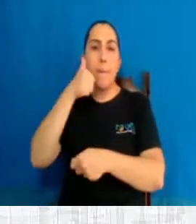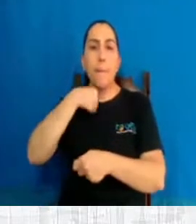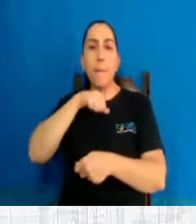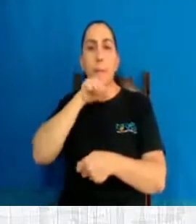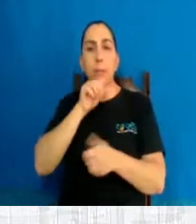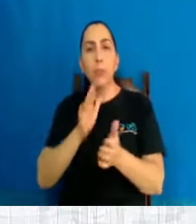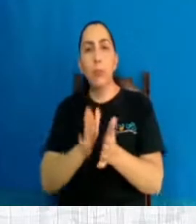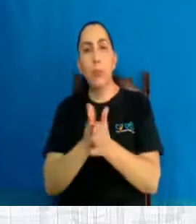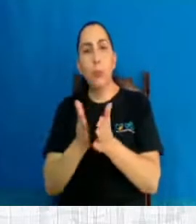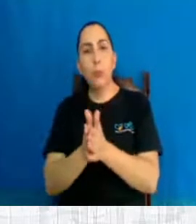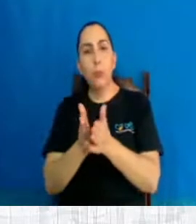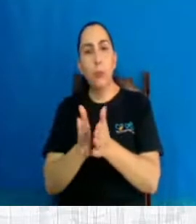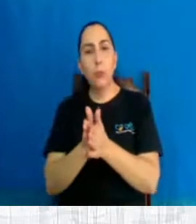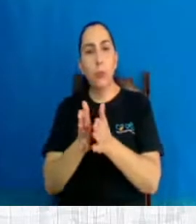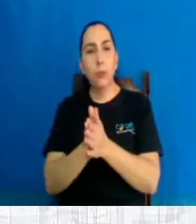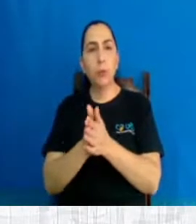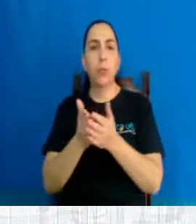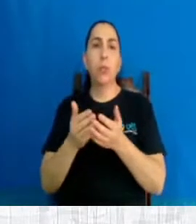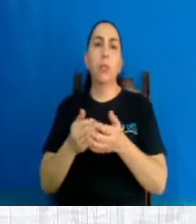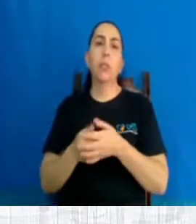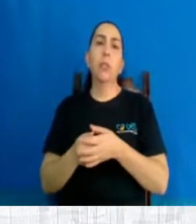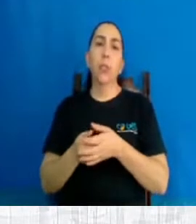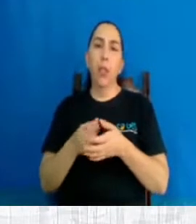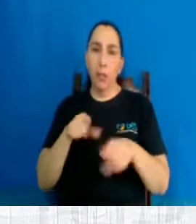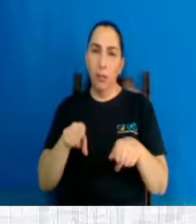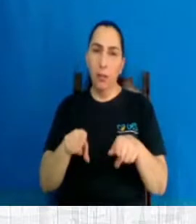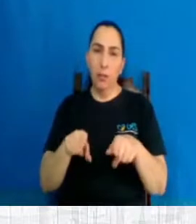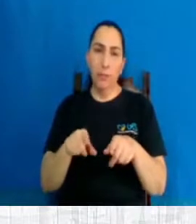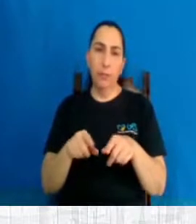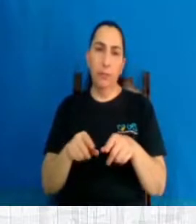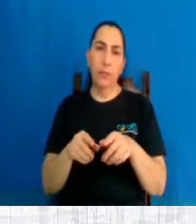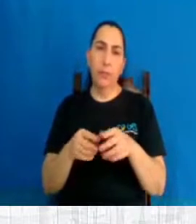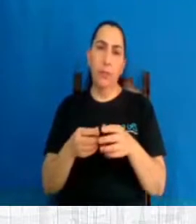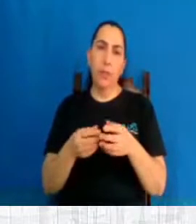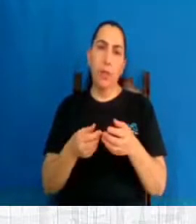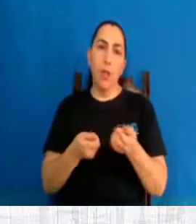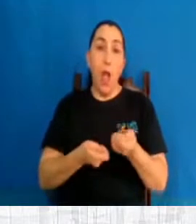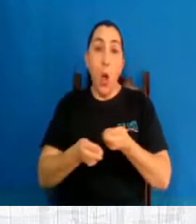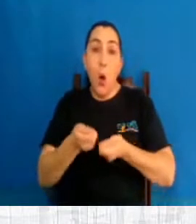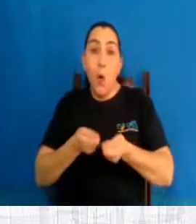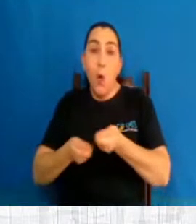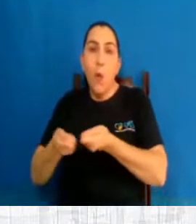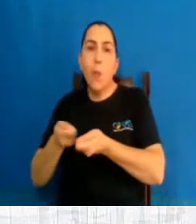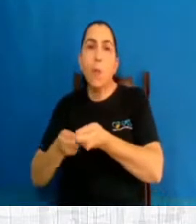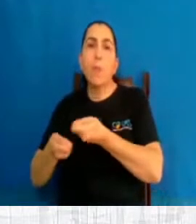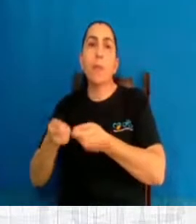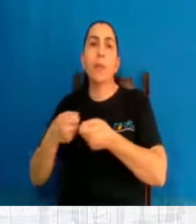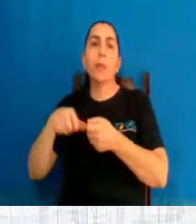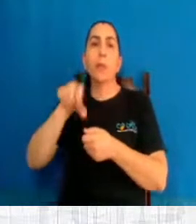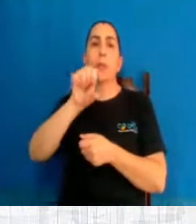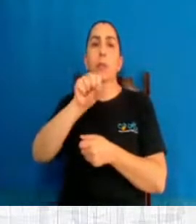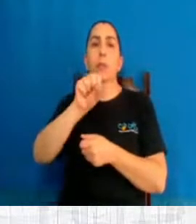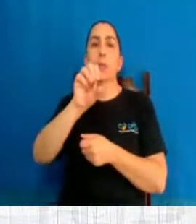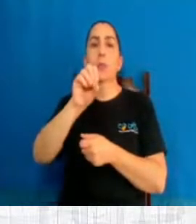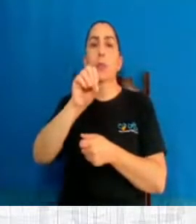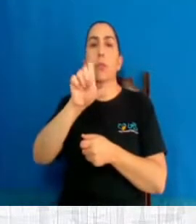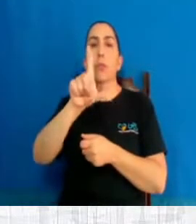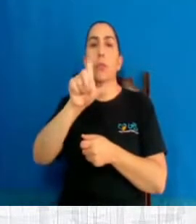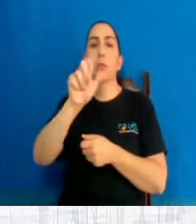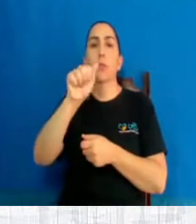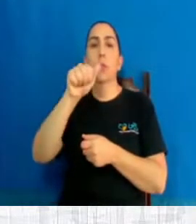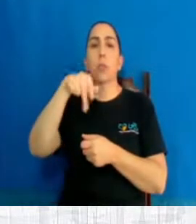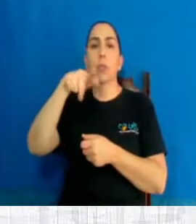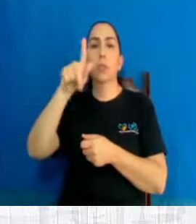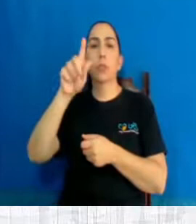E a redação foi aperfeiçoada e comercialmente não estava tão boa. agora, a deputada Solange Gomes deu uma melhorada